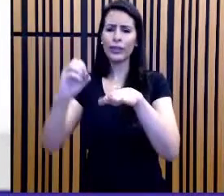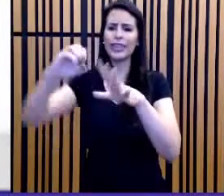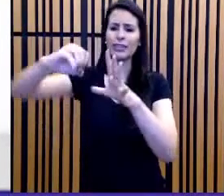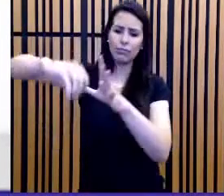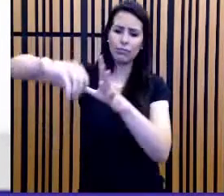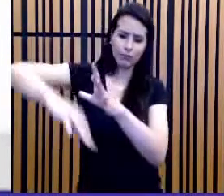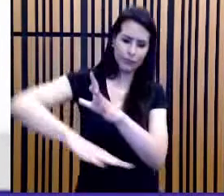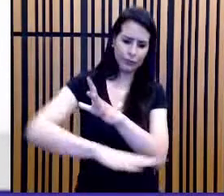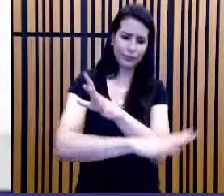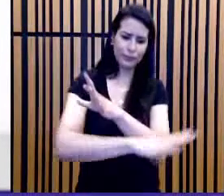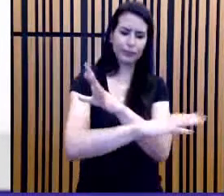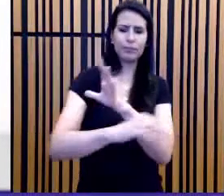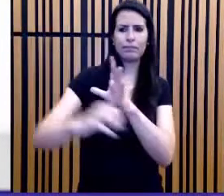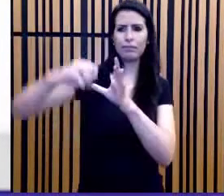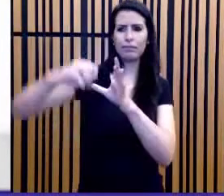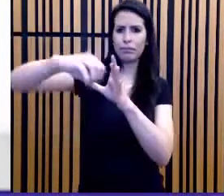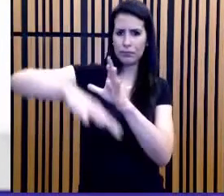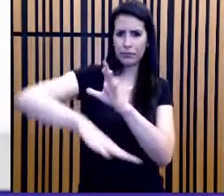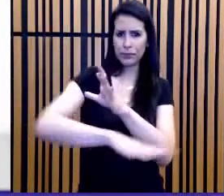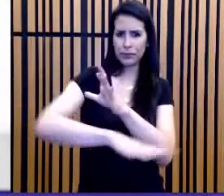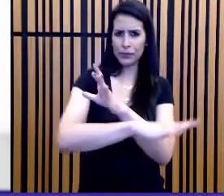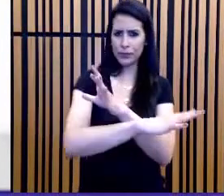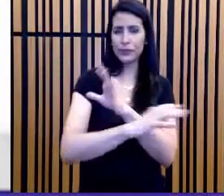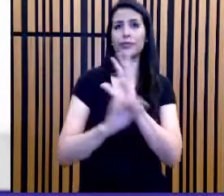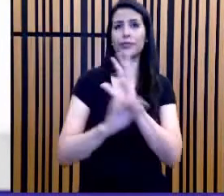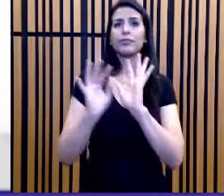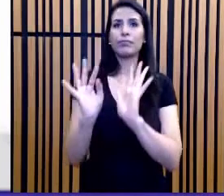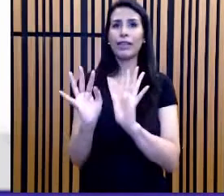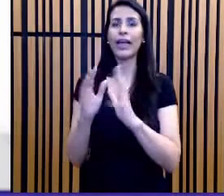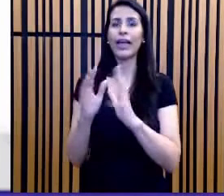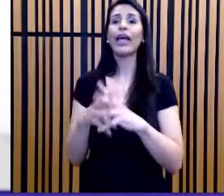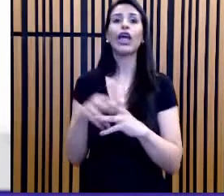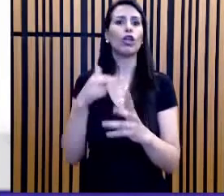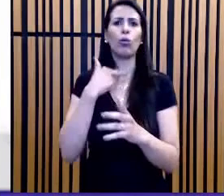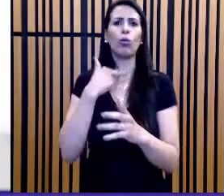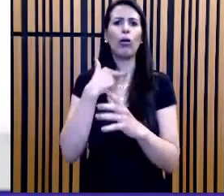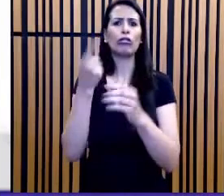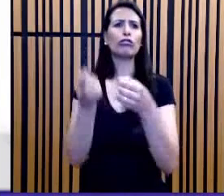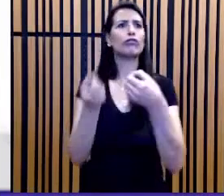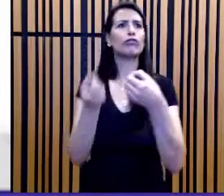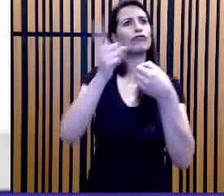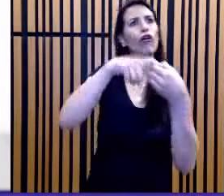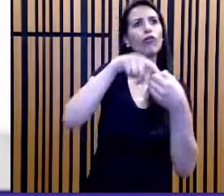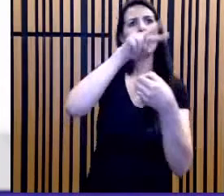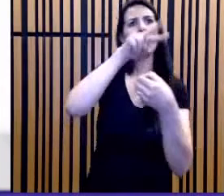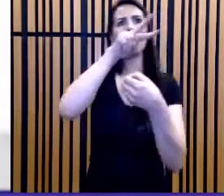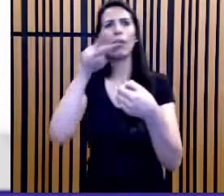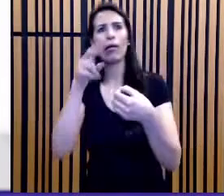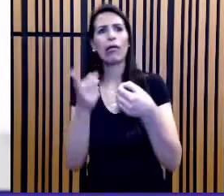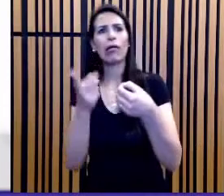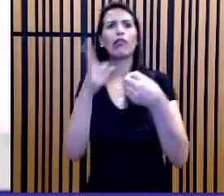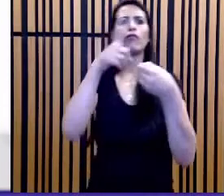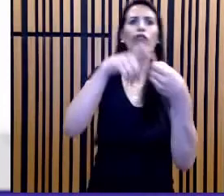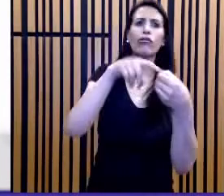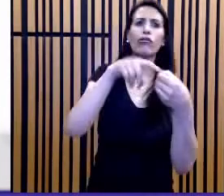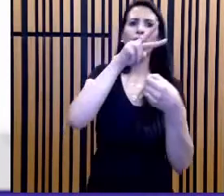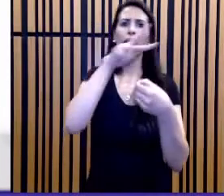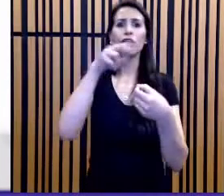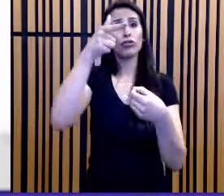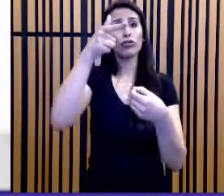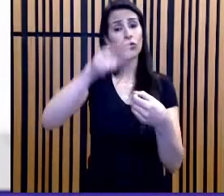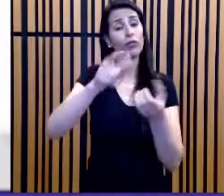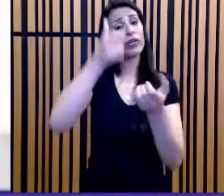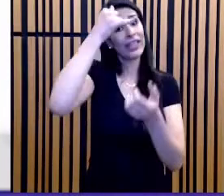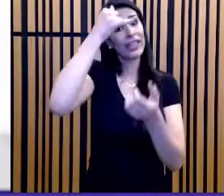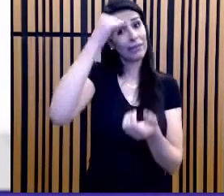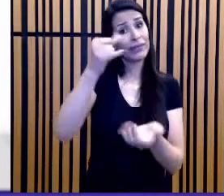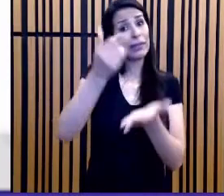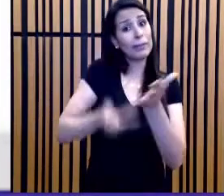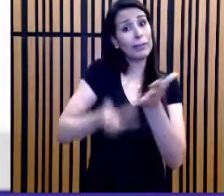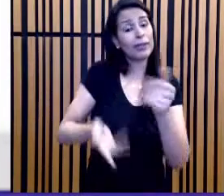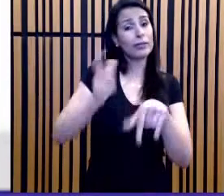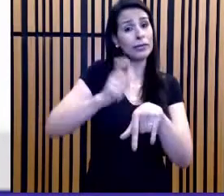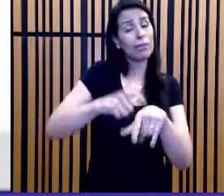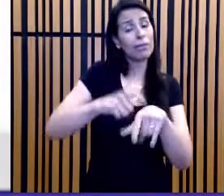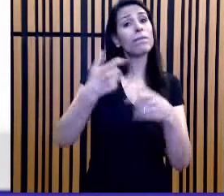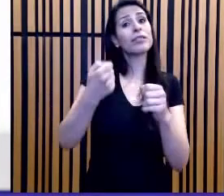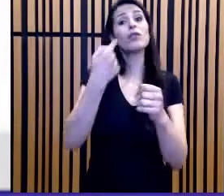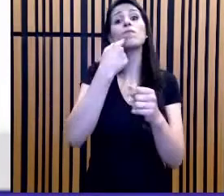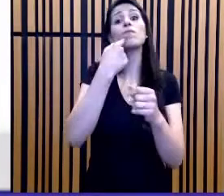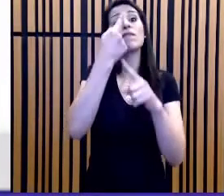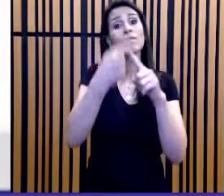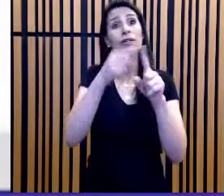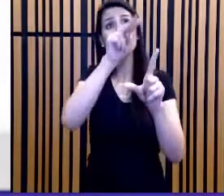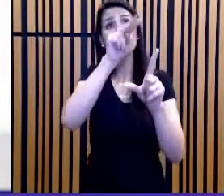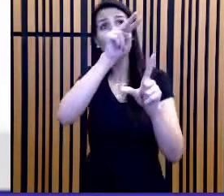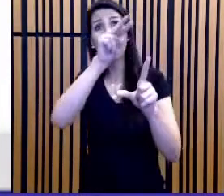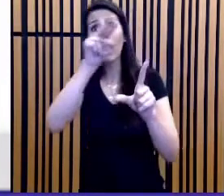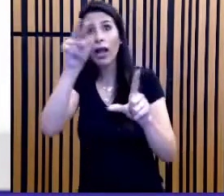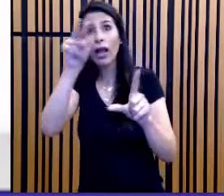disso interessa, eu não posso me atrever a ler de novo. Não posso me dar o luxo de ler de novo para não perder tempo desnecessariamente. Com a